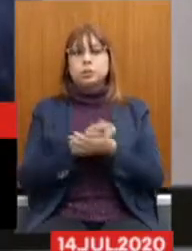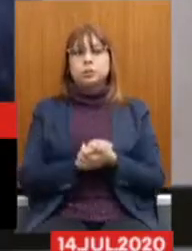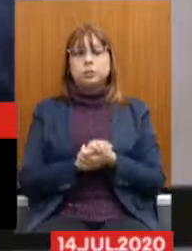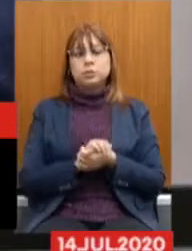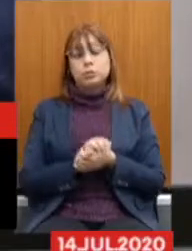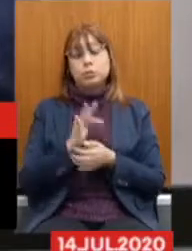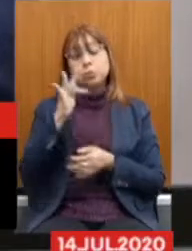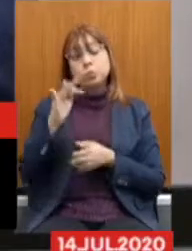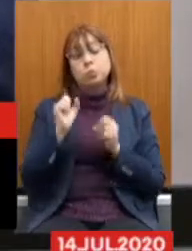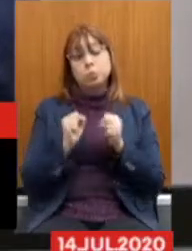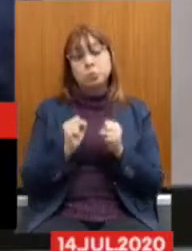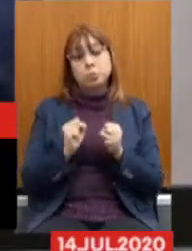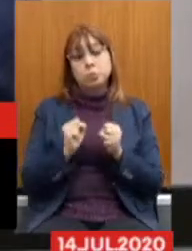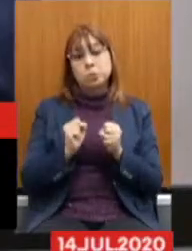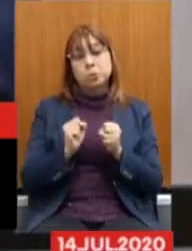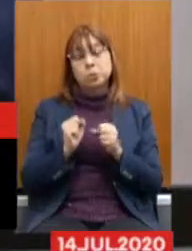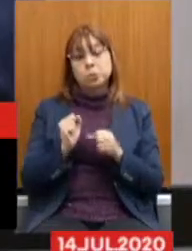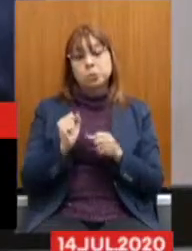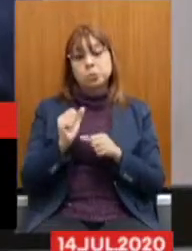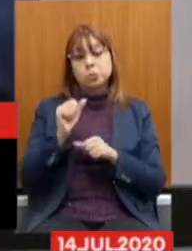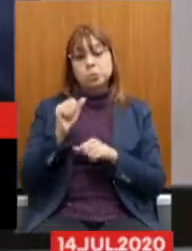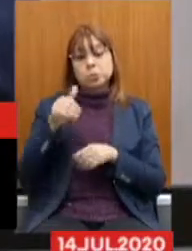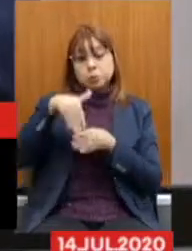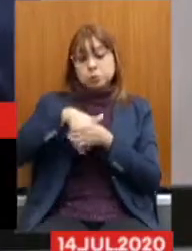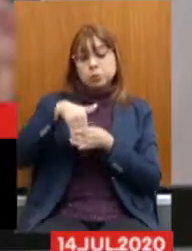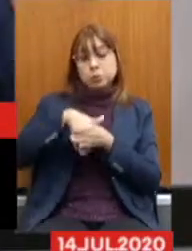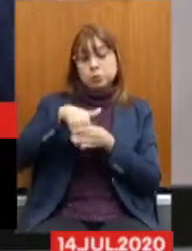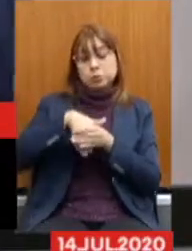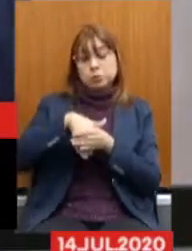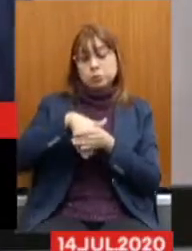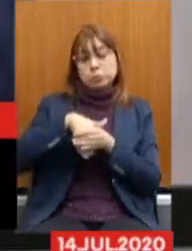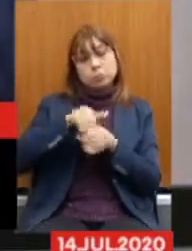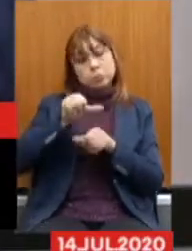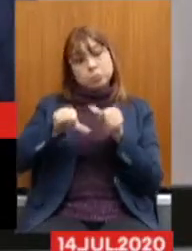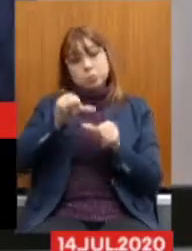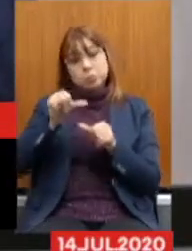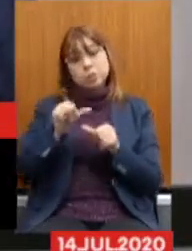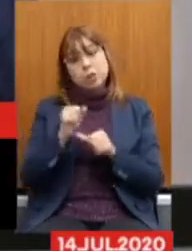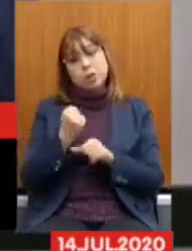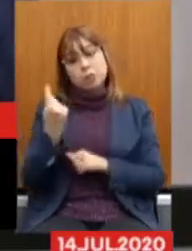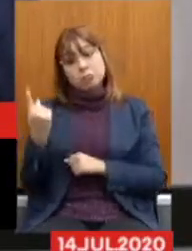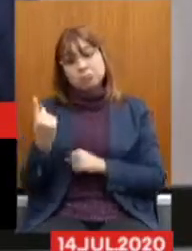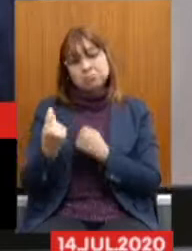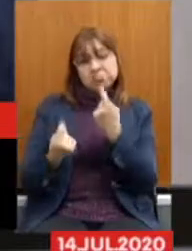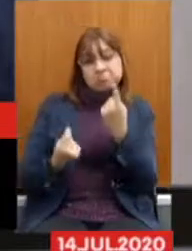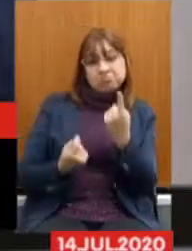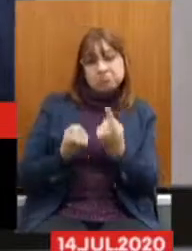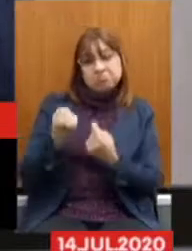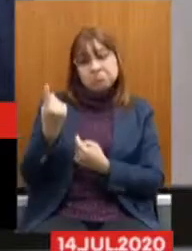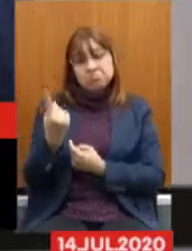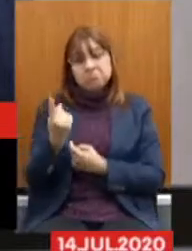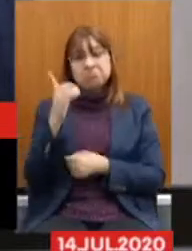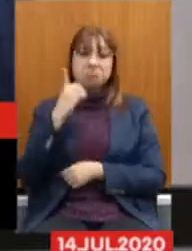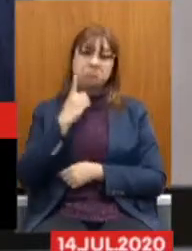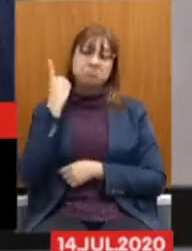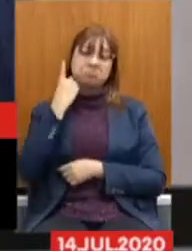no plenário de um ou daquele, de um ou de outro deputado. Mas não